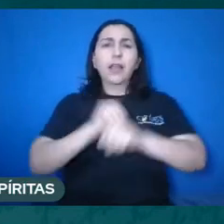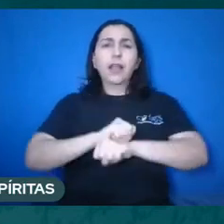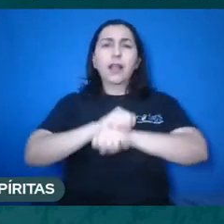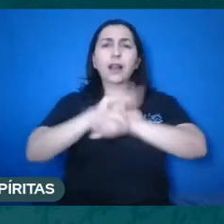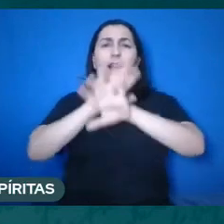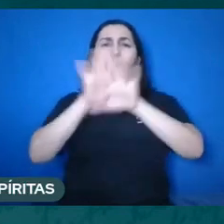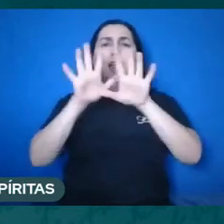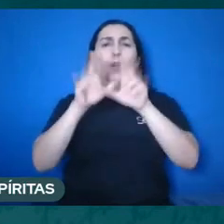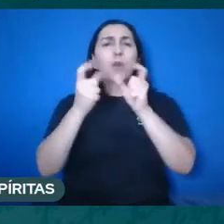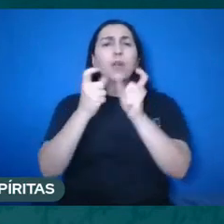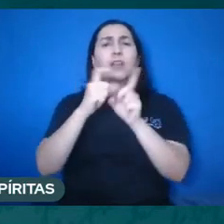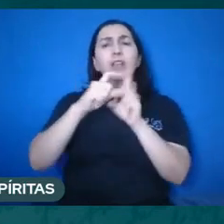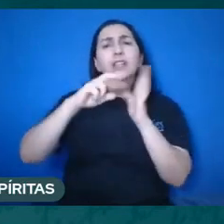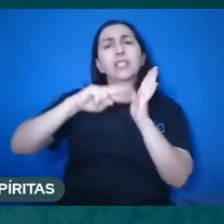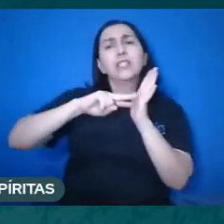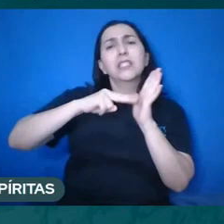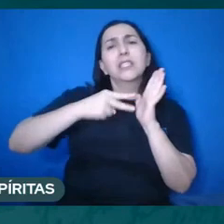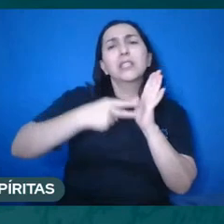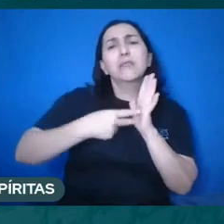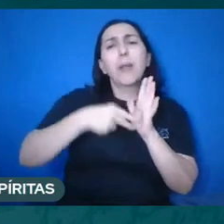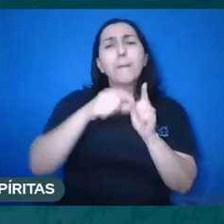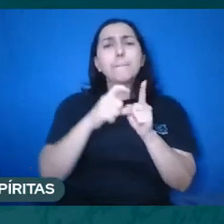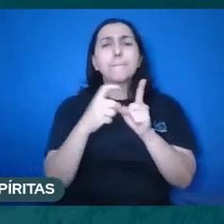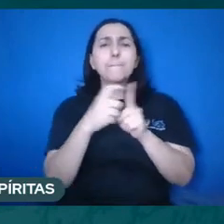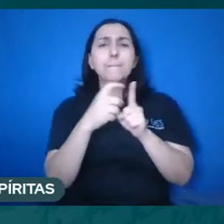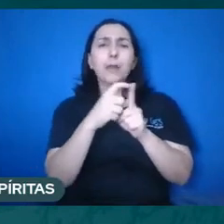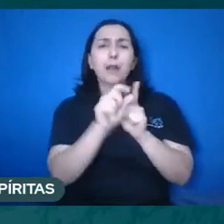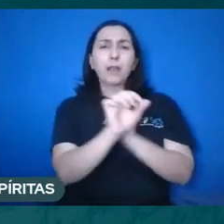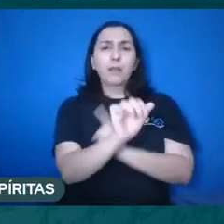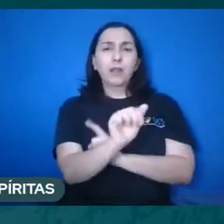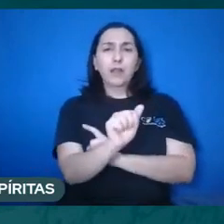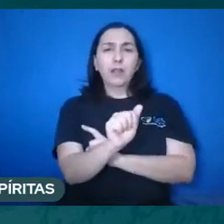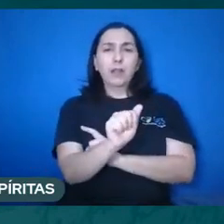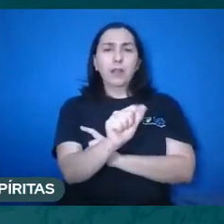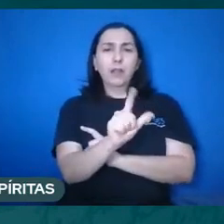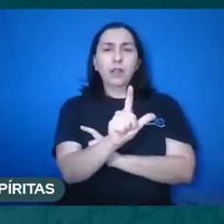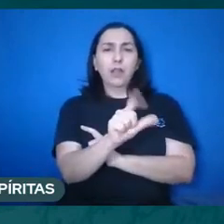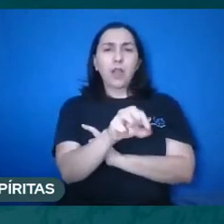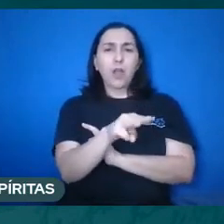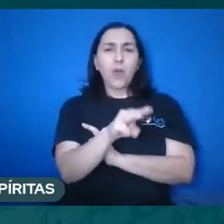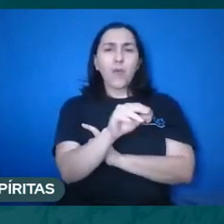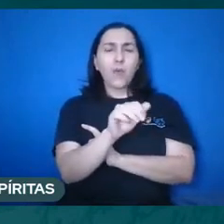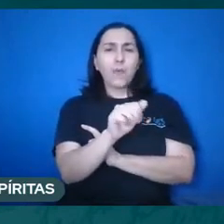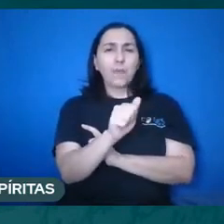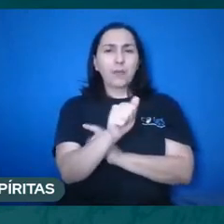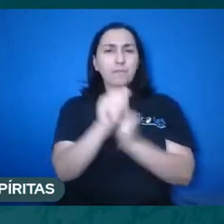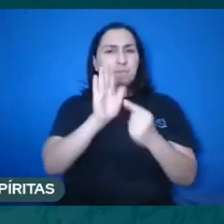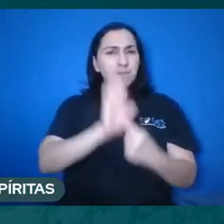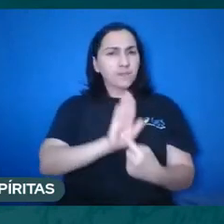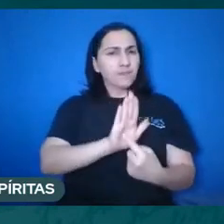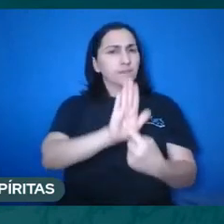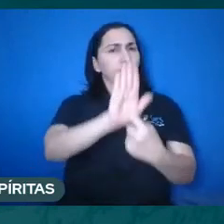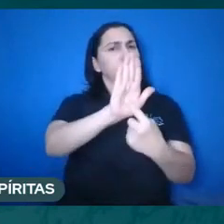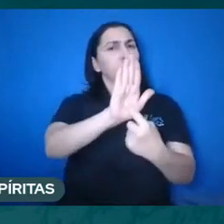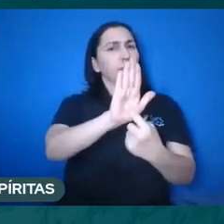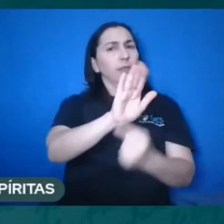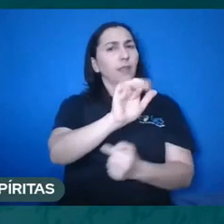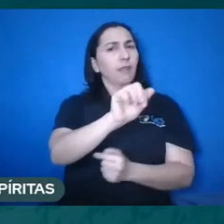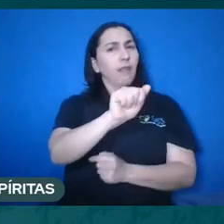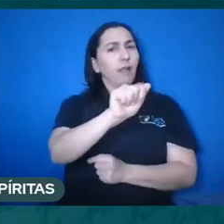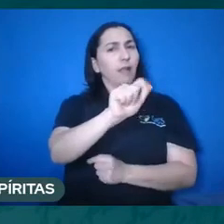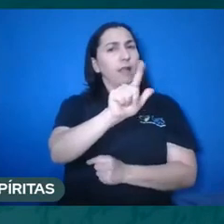palavra alma. Porque ele nos coloca nessa introdução do livro dos Espíritos, a número 2,